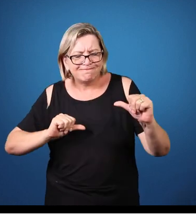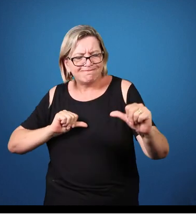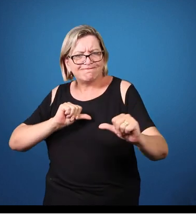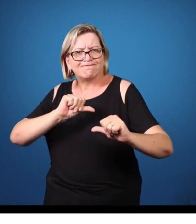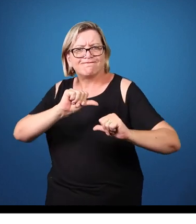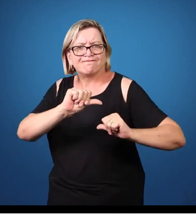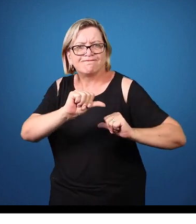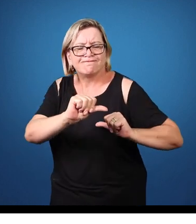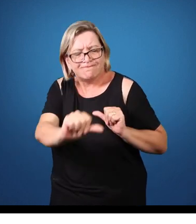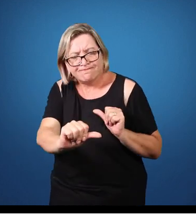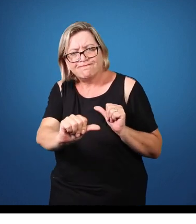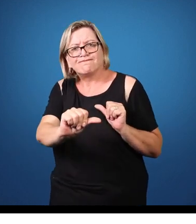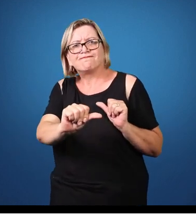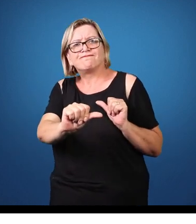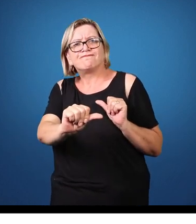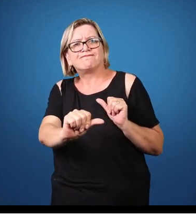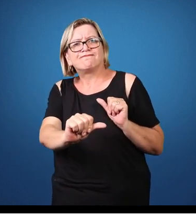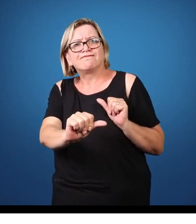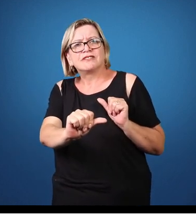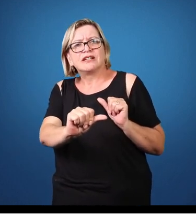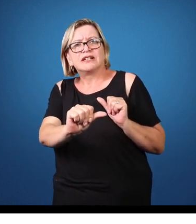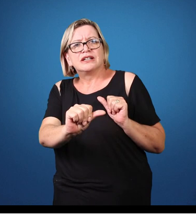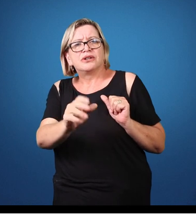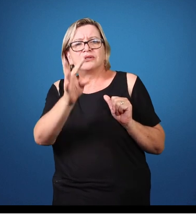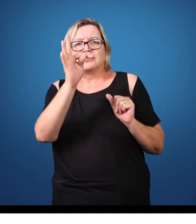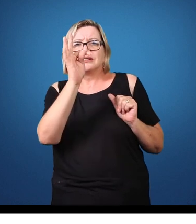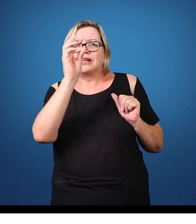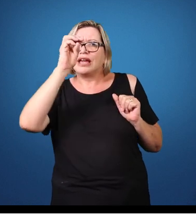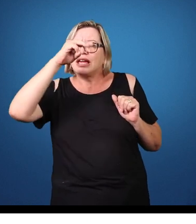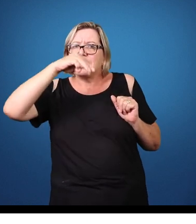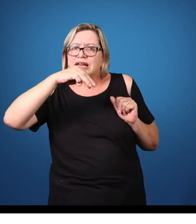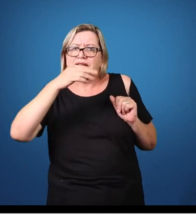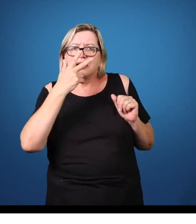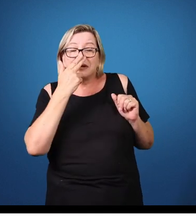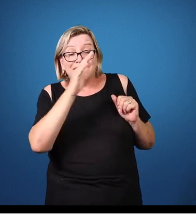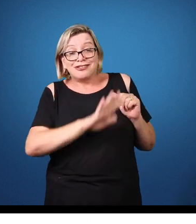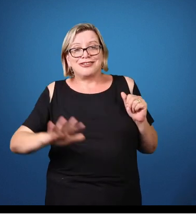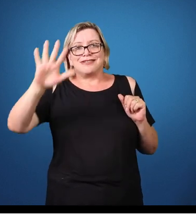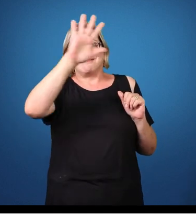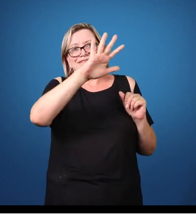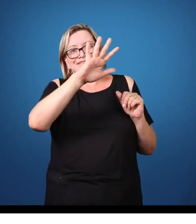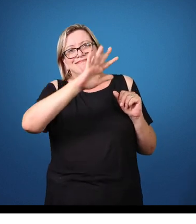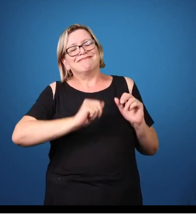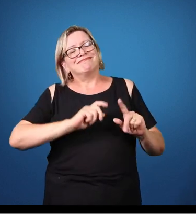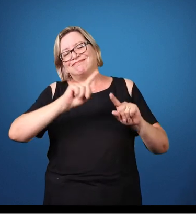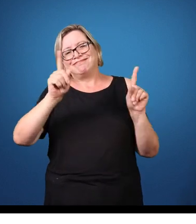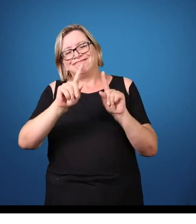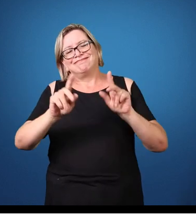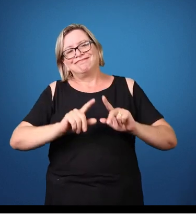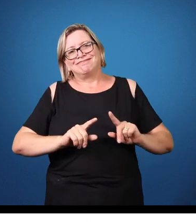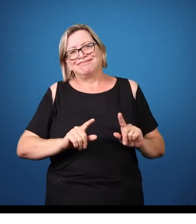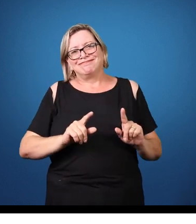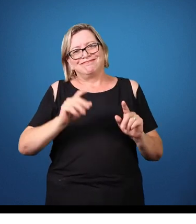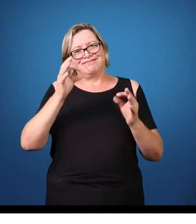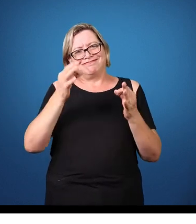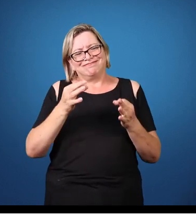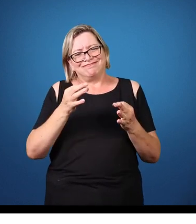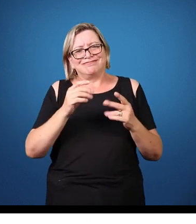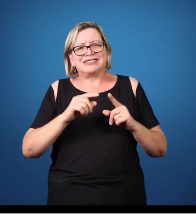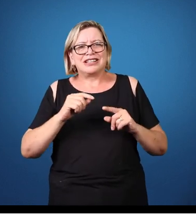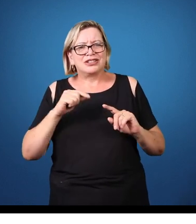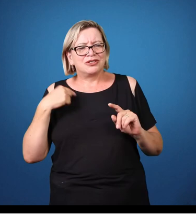generalizado, né? E não é exatamente assim. A gente sabe que tem o sofrimento psíquico, o